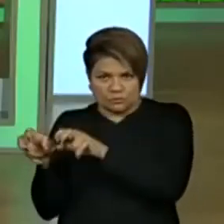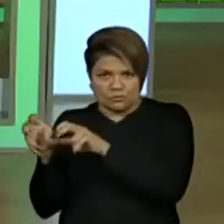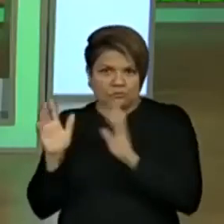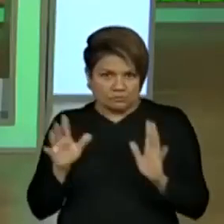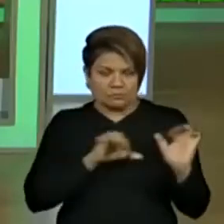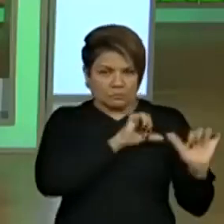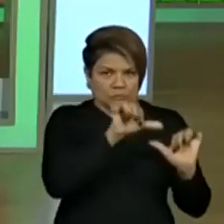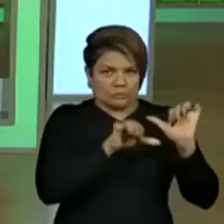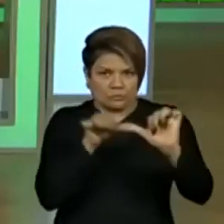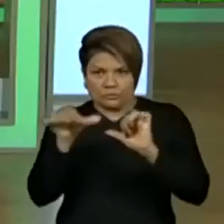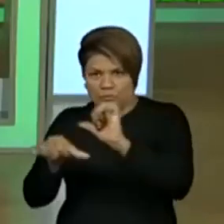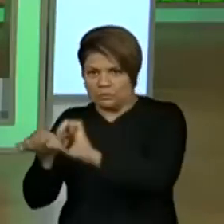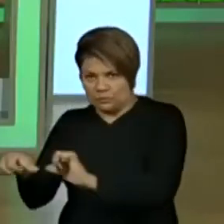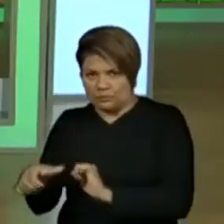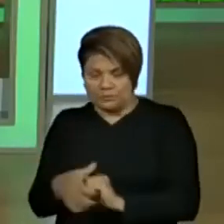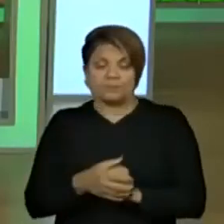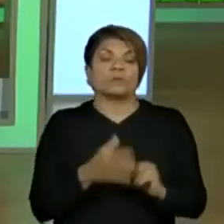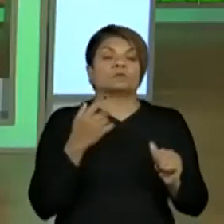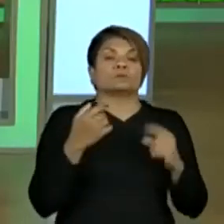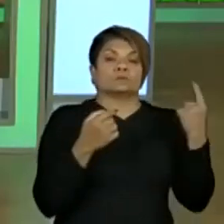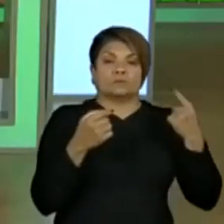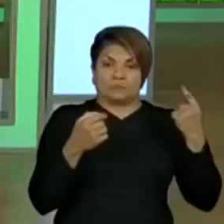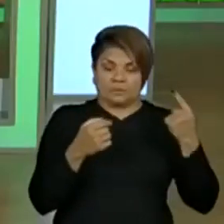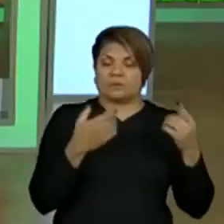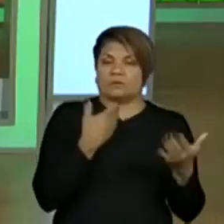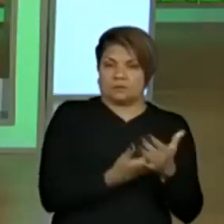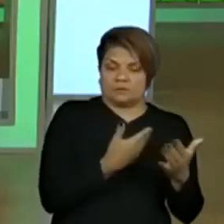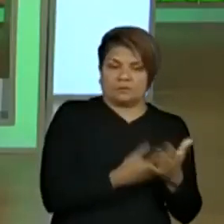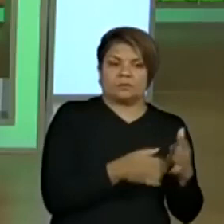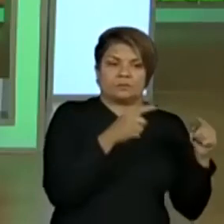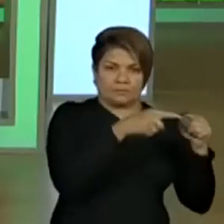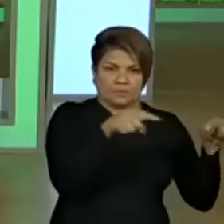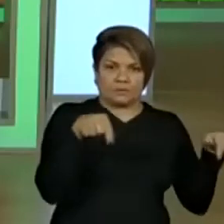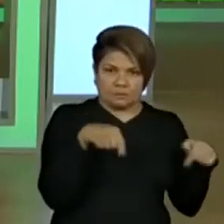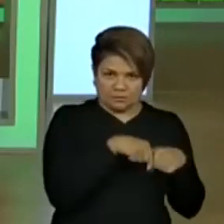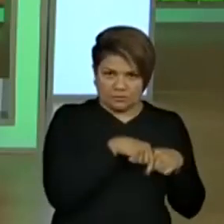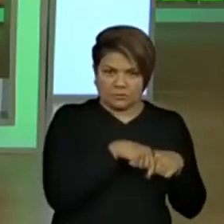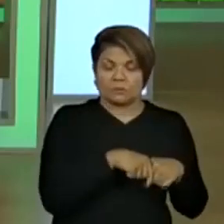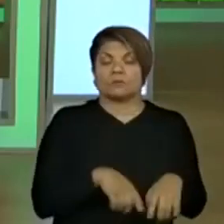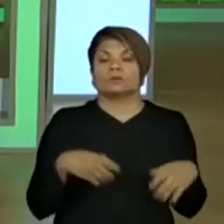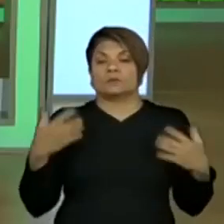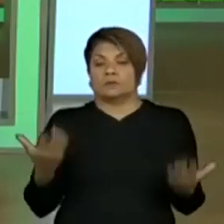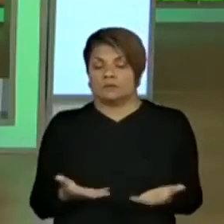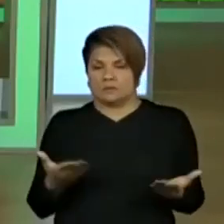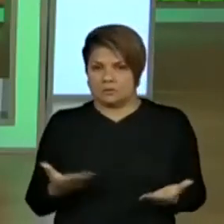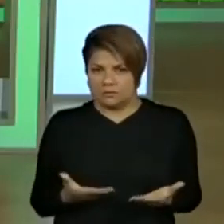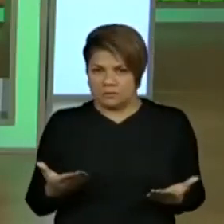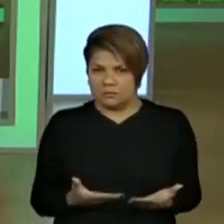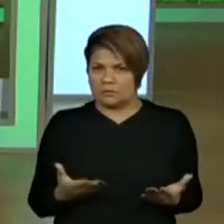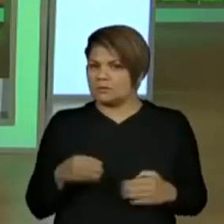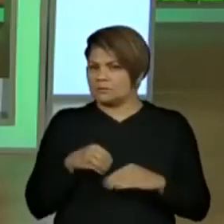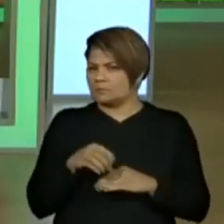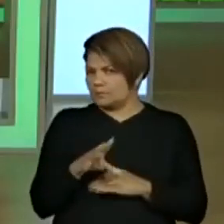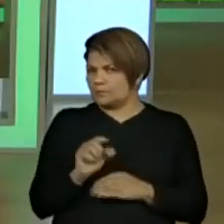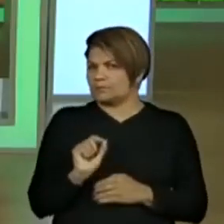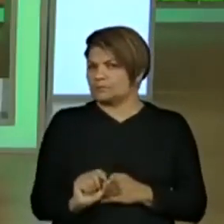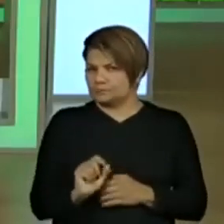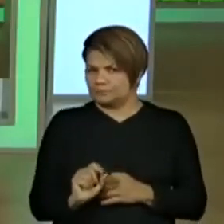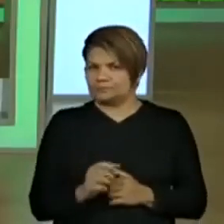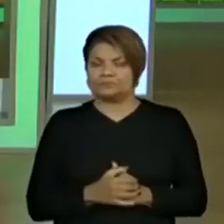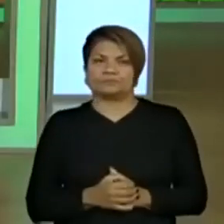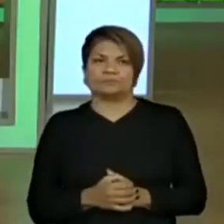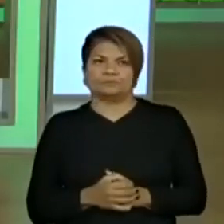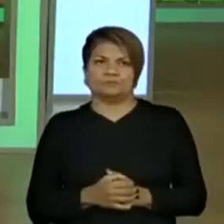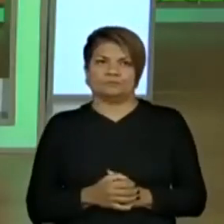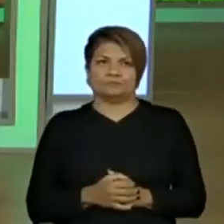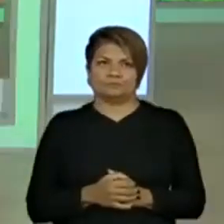primeiro momento de aula, a gente falou sobre perímetros. E agora, do que será que a gente vai falar? Já vou colocar a habilidade. Aqui, o